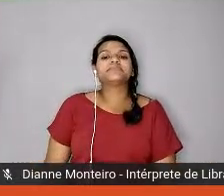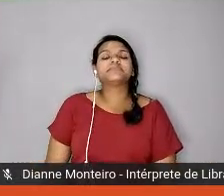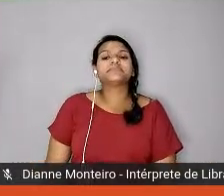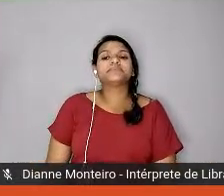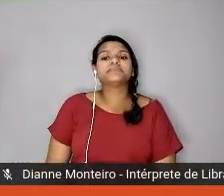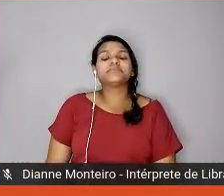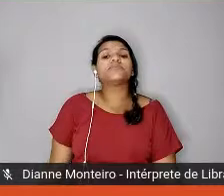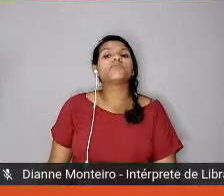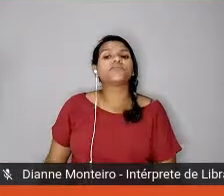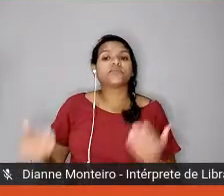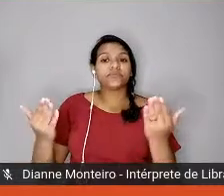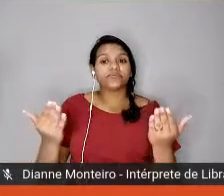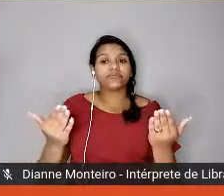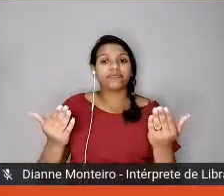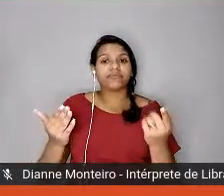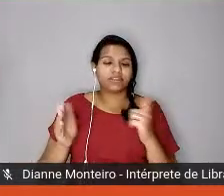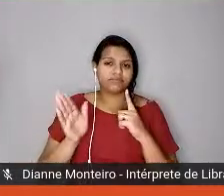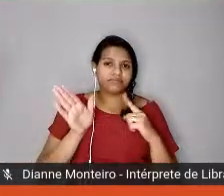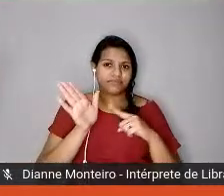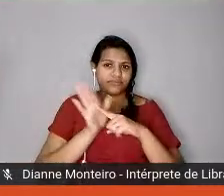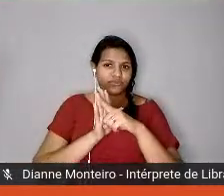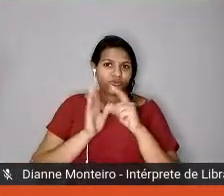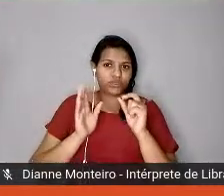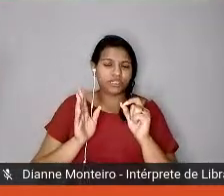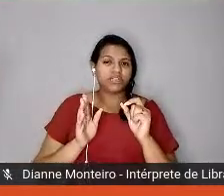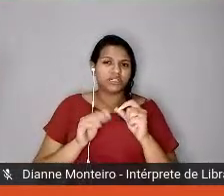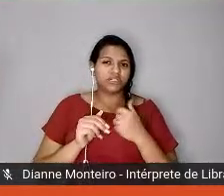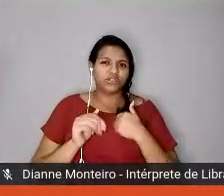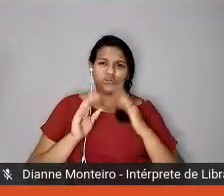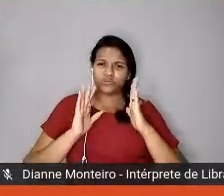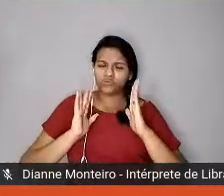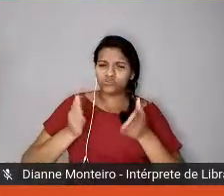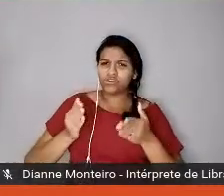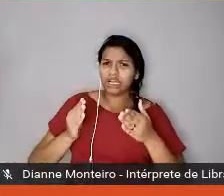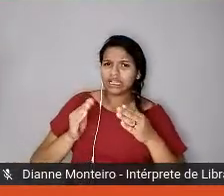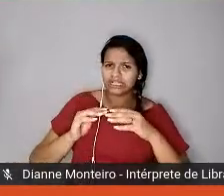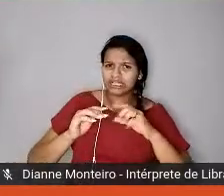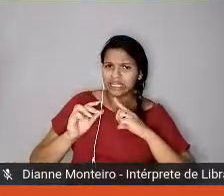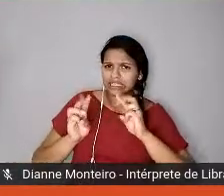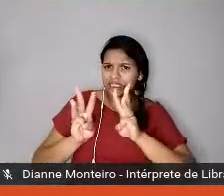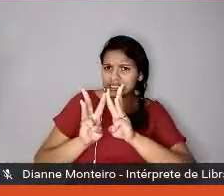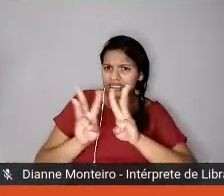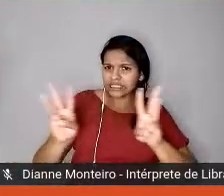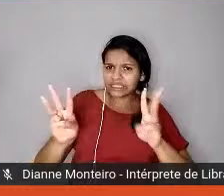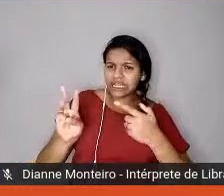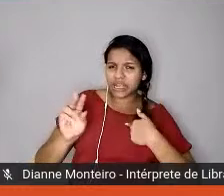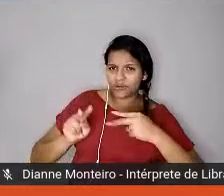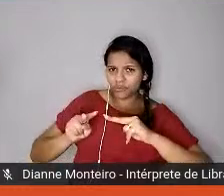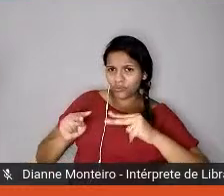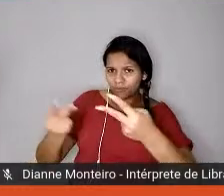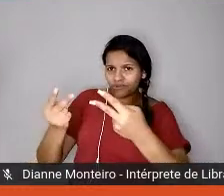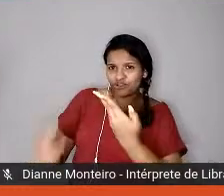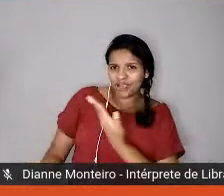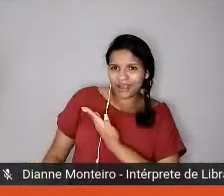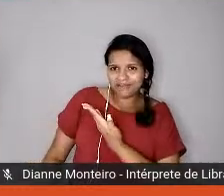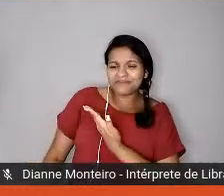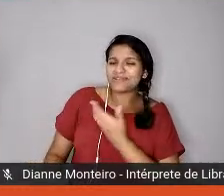na verdade ela diz que encaminhou o link para os colegas para eles participarem desta palestra, né,